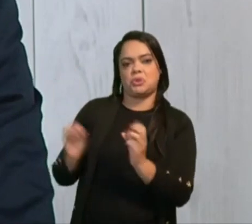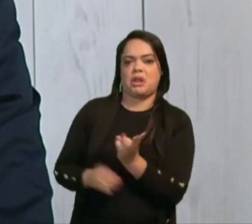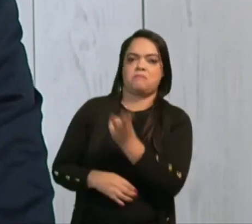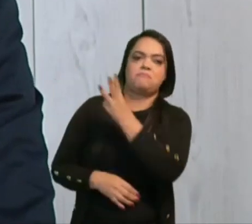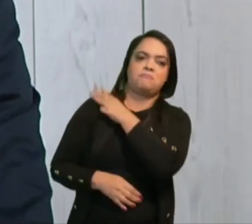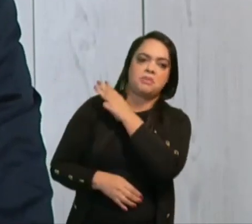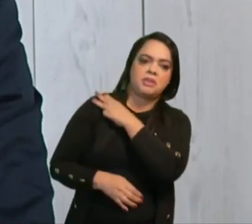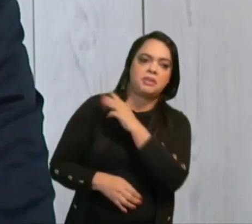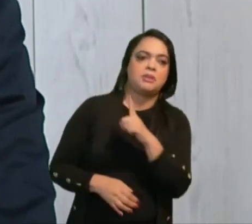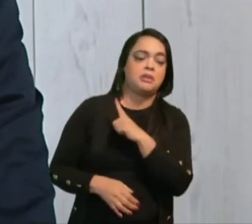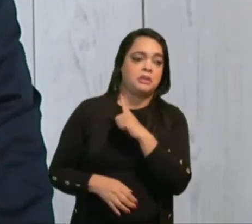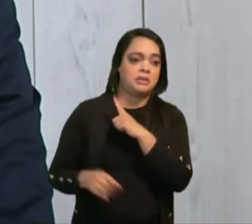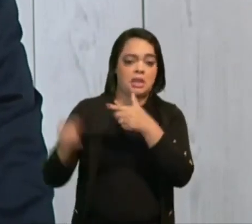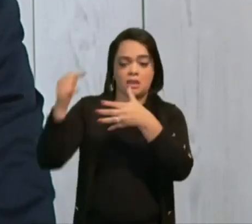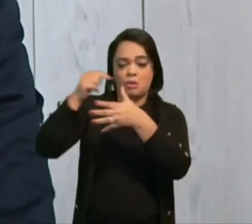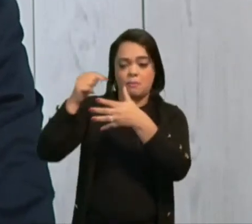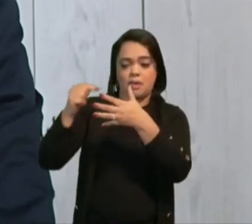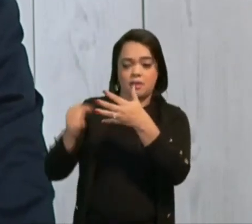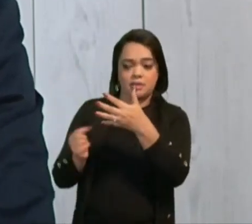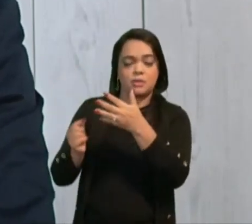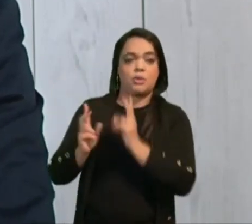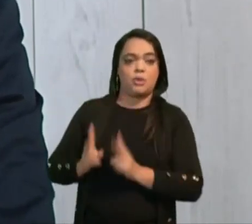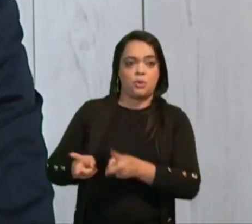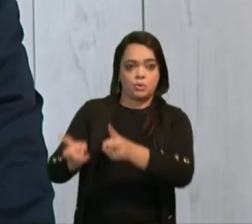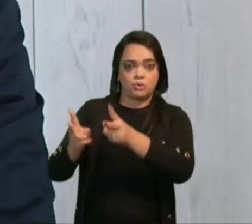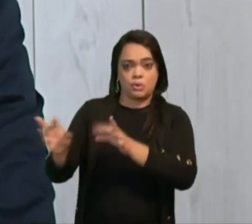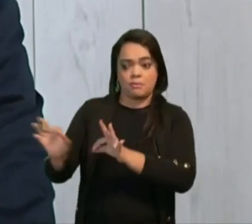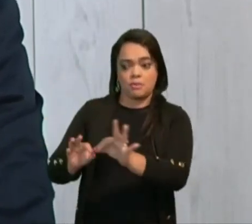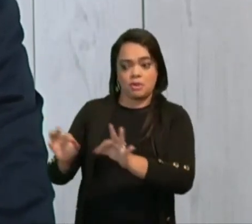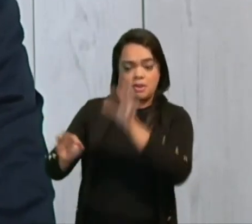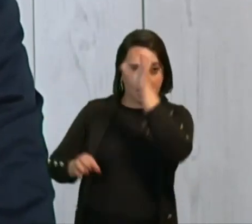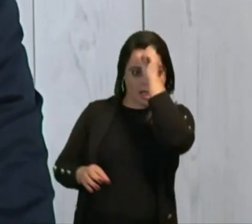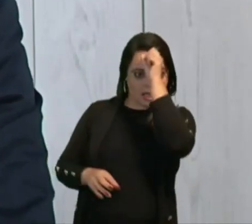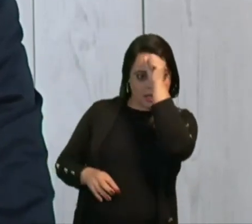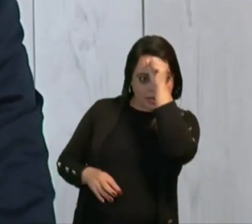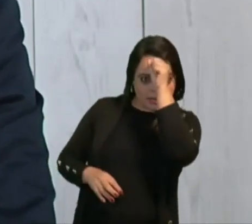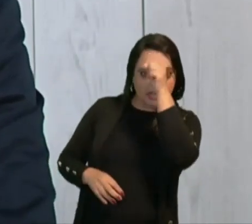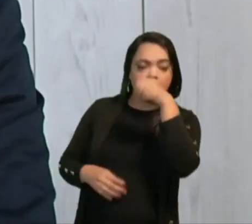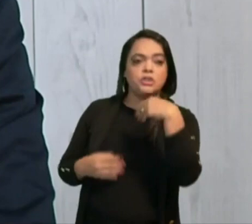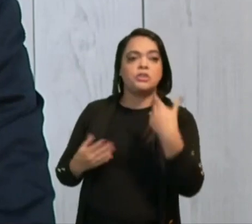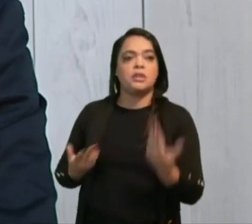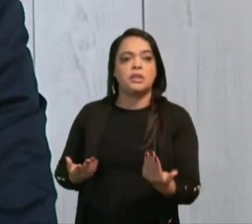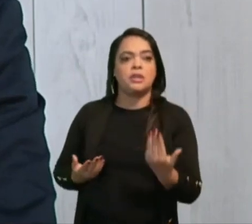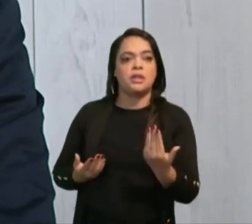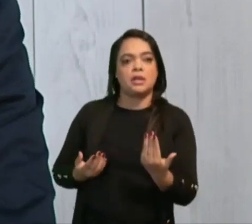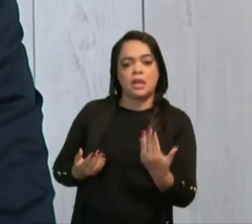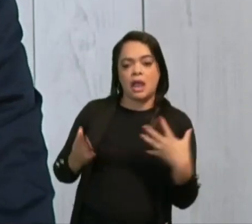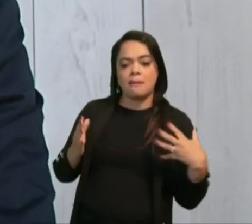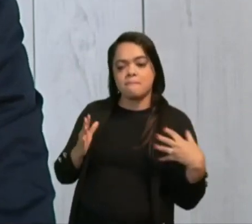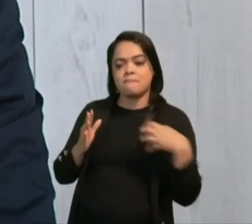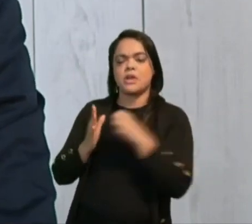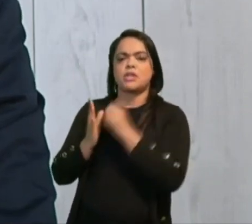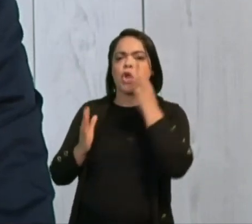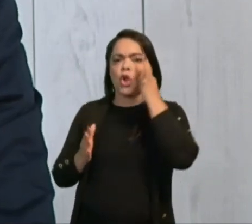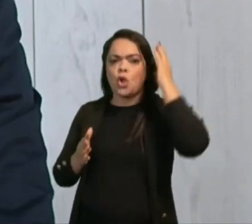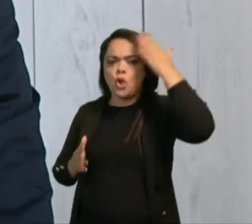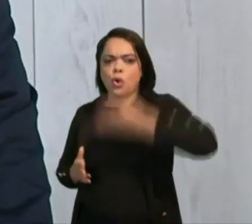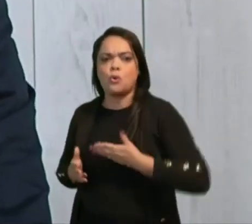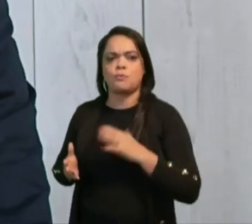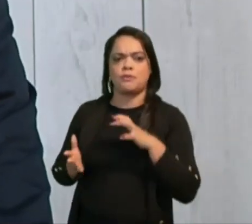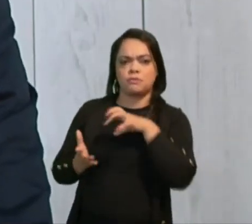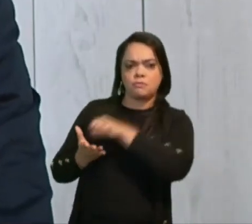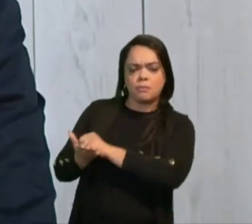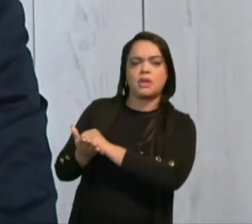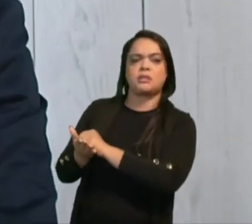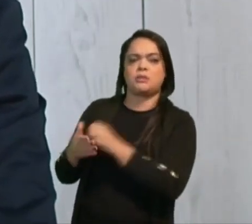tem como requisito para continuar no programa de aprendiz, no programa de aprendizagem, a comprovação de matrícula